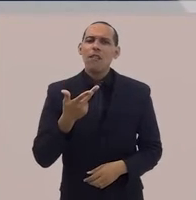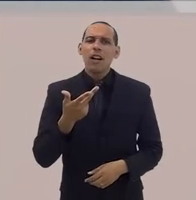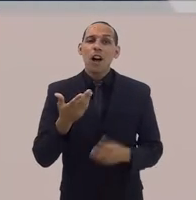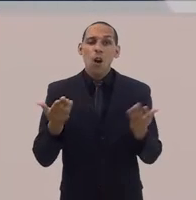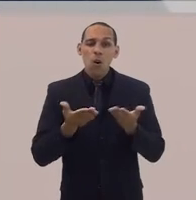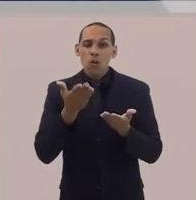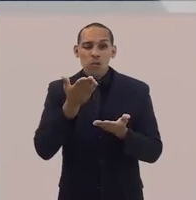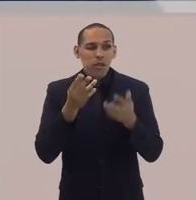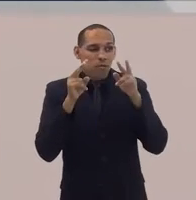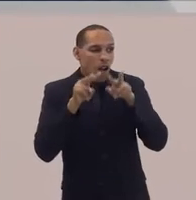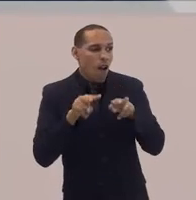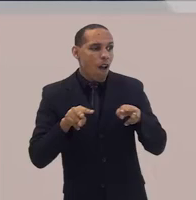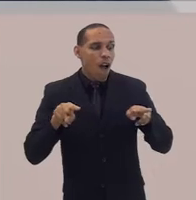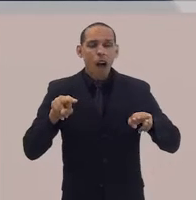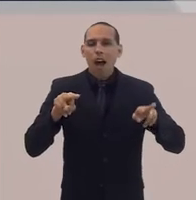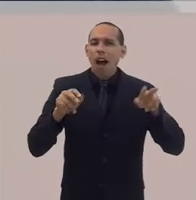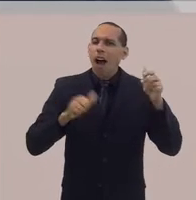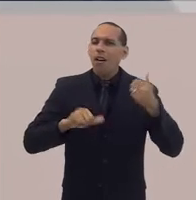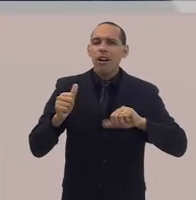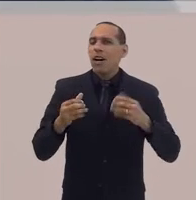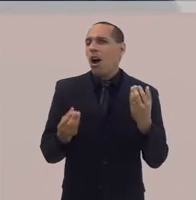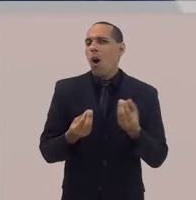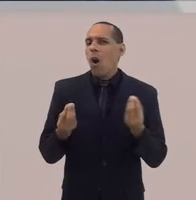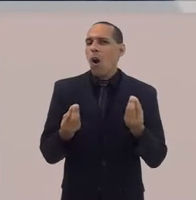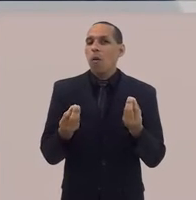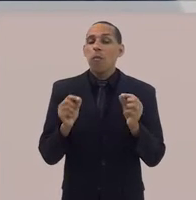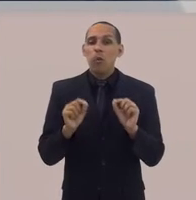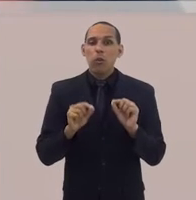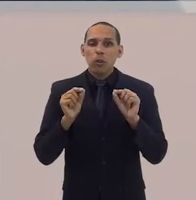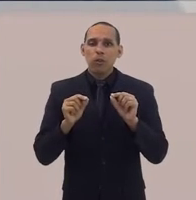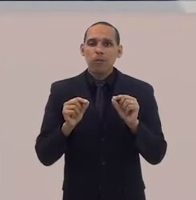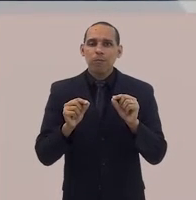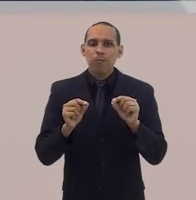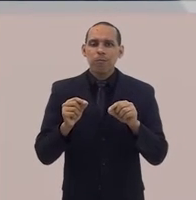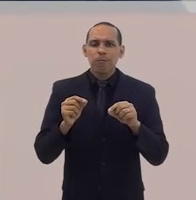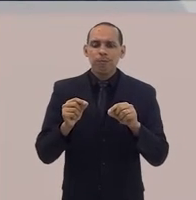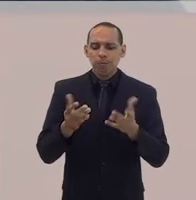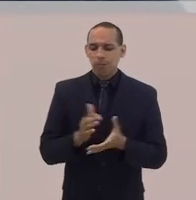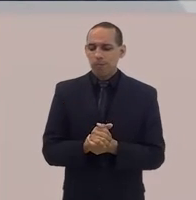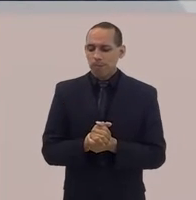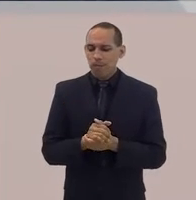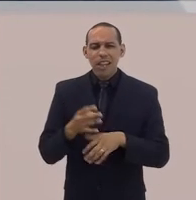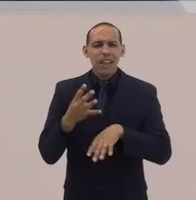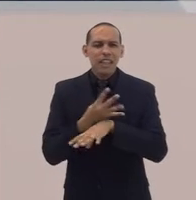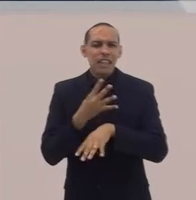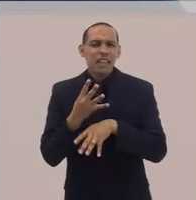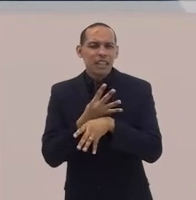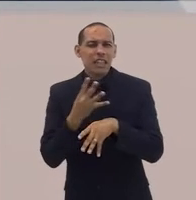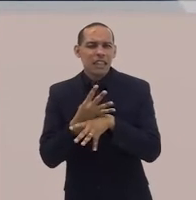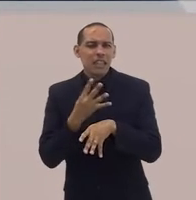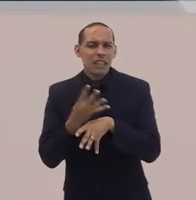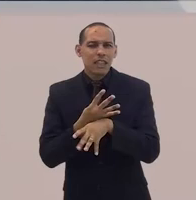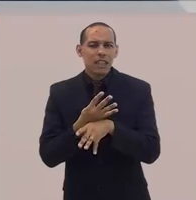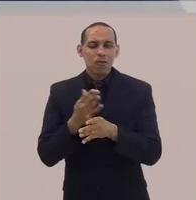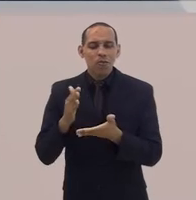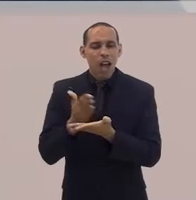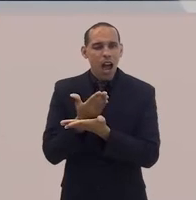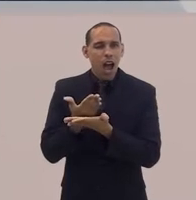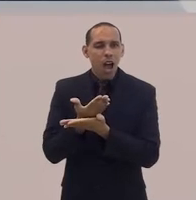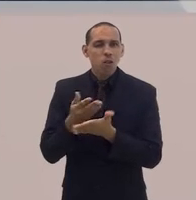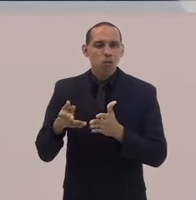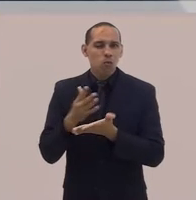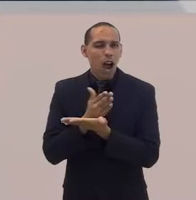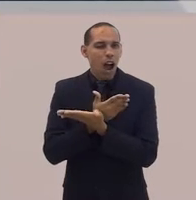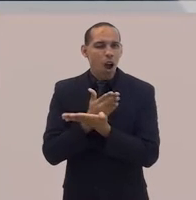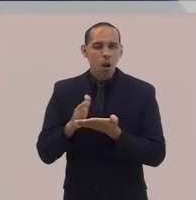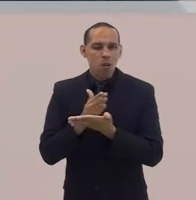como o senhor avalia essa resistência tão grande por parte de um segmento da